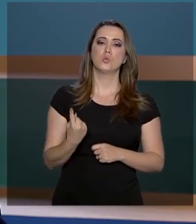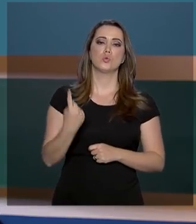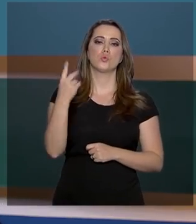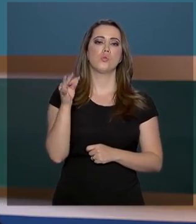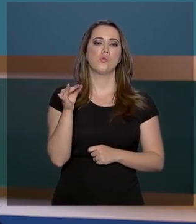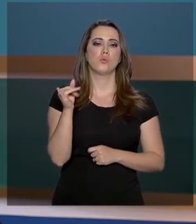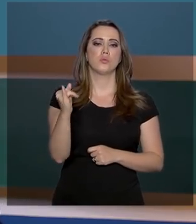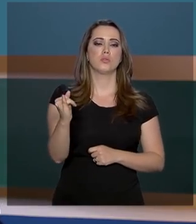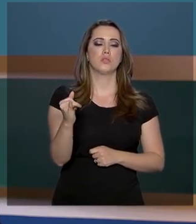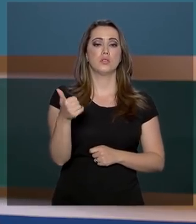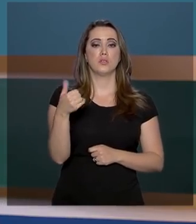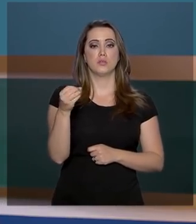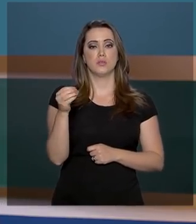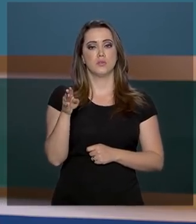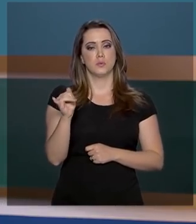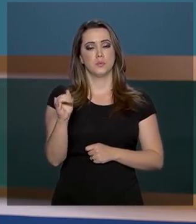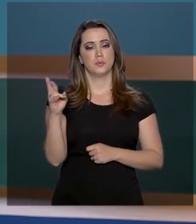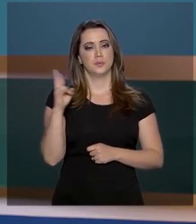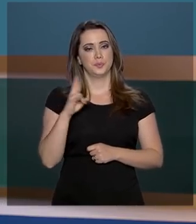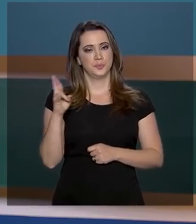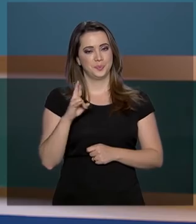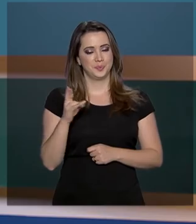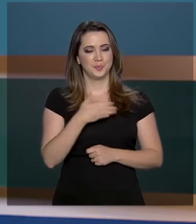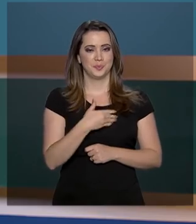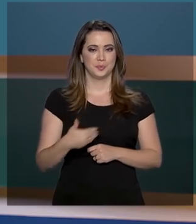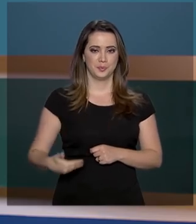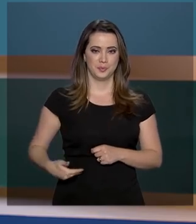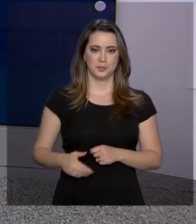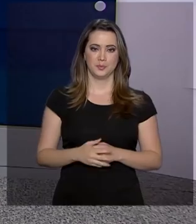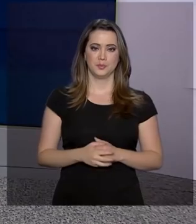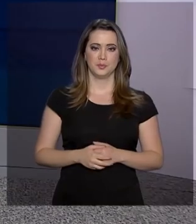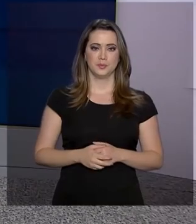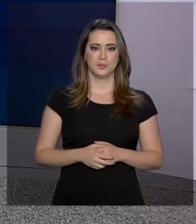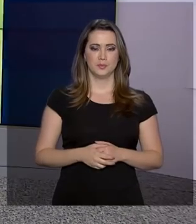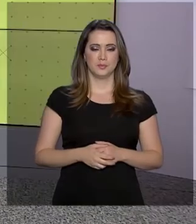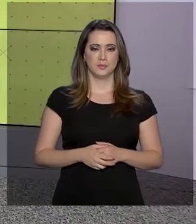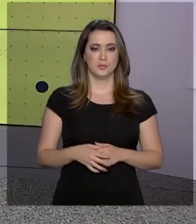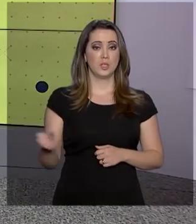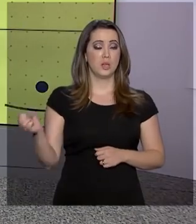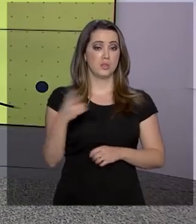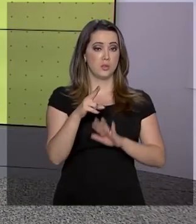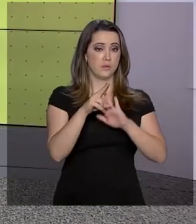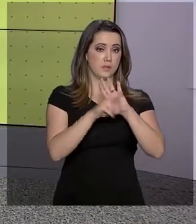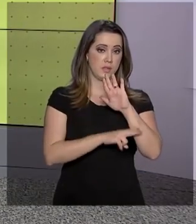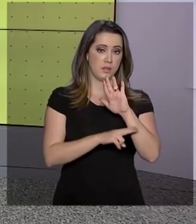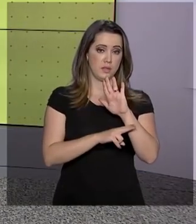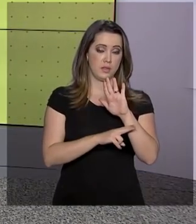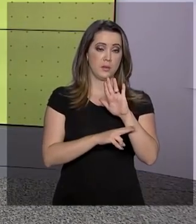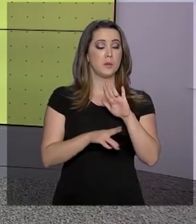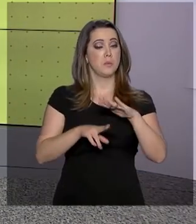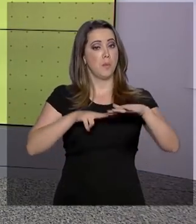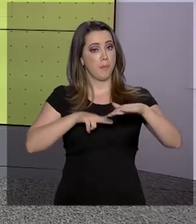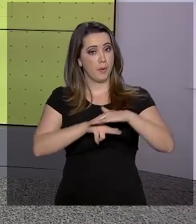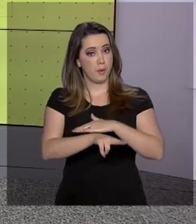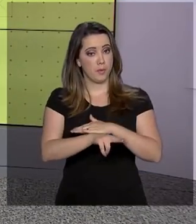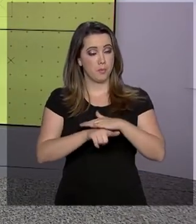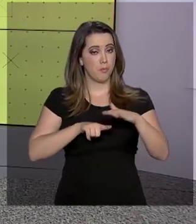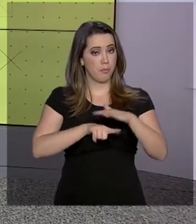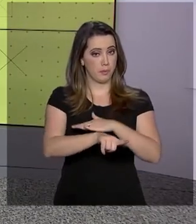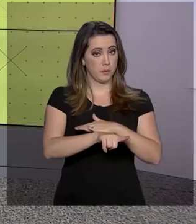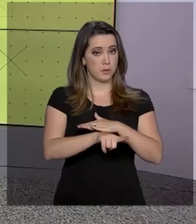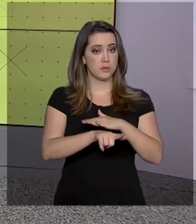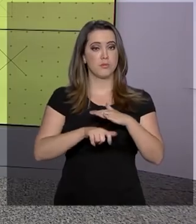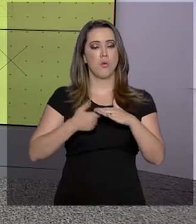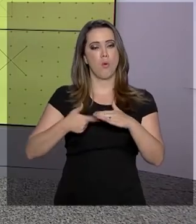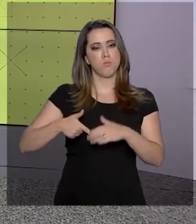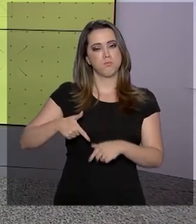trilhão e cem bilhões de reais aos cofres públicos. As novas regras para posse e porte de arma de fogo